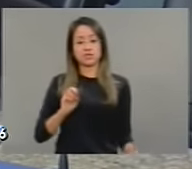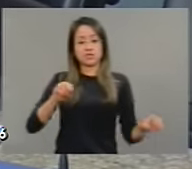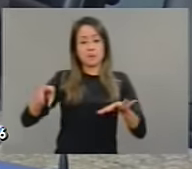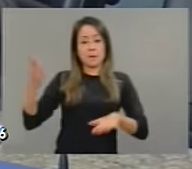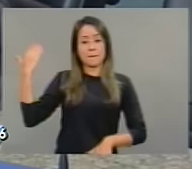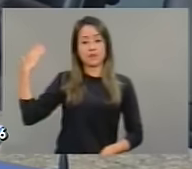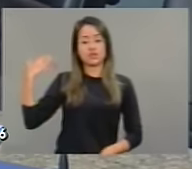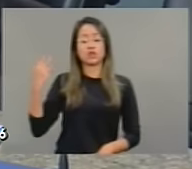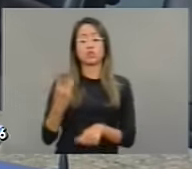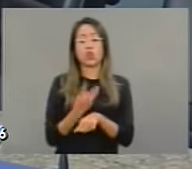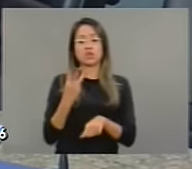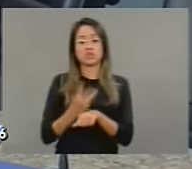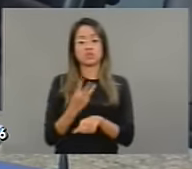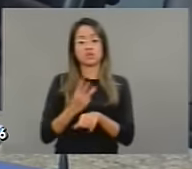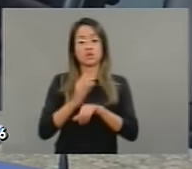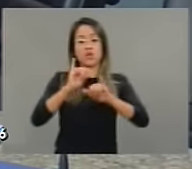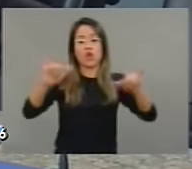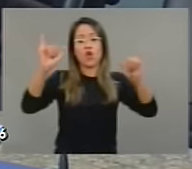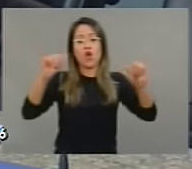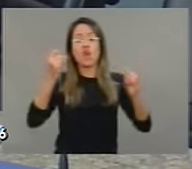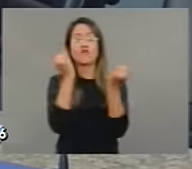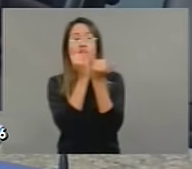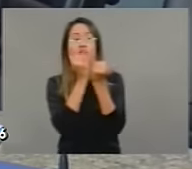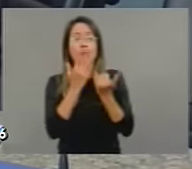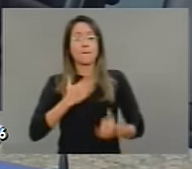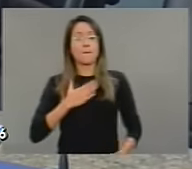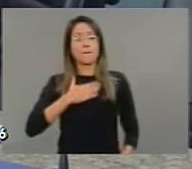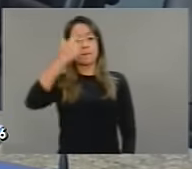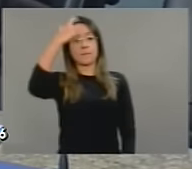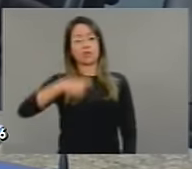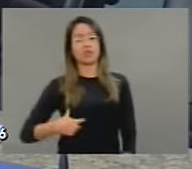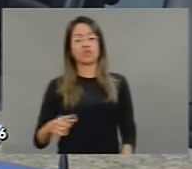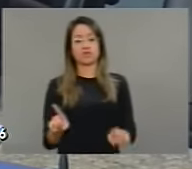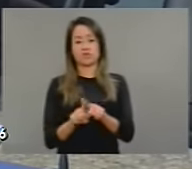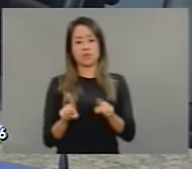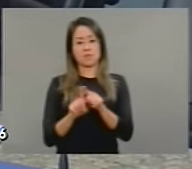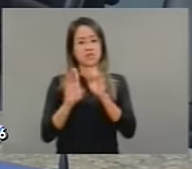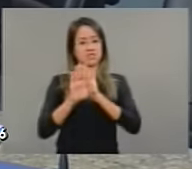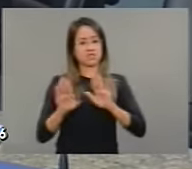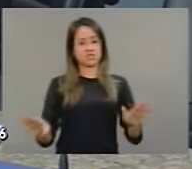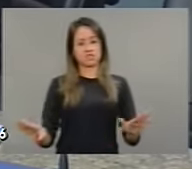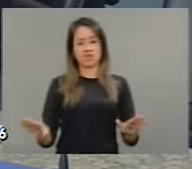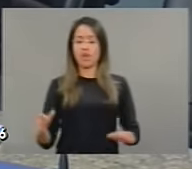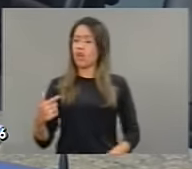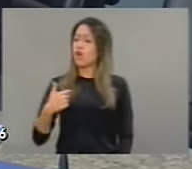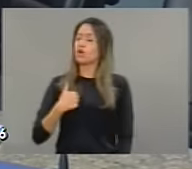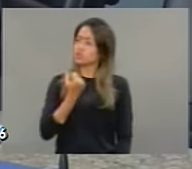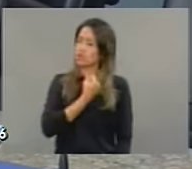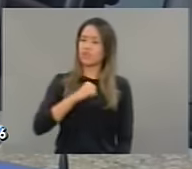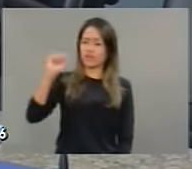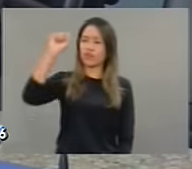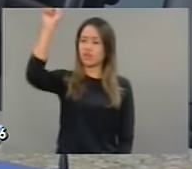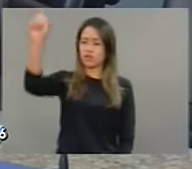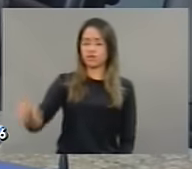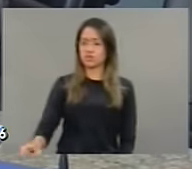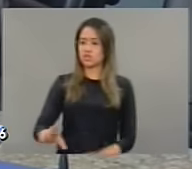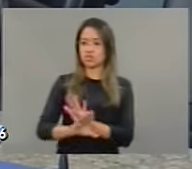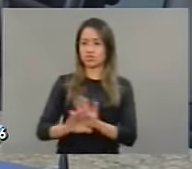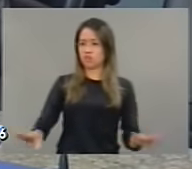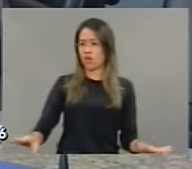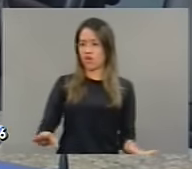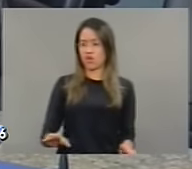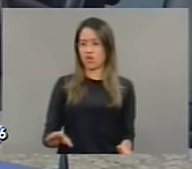de informações que estão circulando em relação à minha pessoa. Então, me solidarizar com Vossa Excelência, eu não ganho nada fazendo essa defesa, a não ser dormir